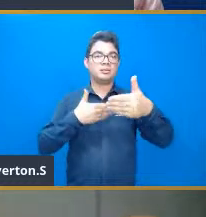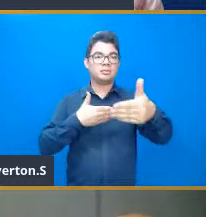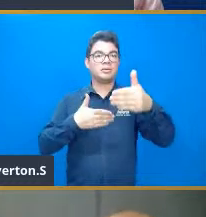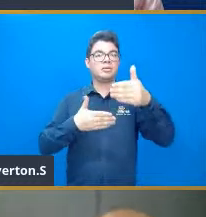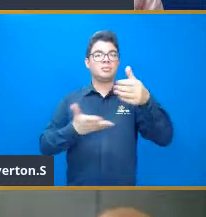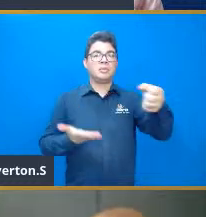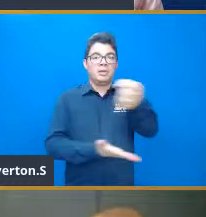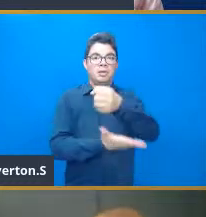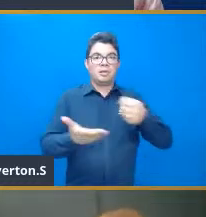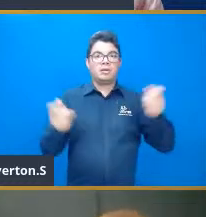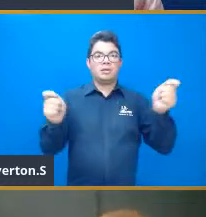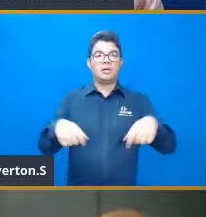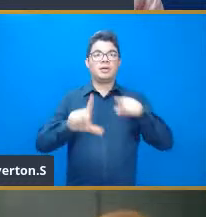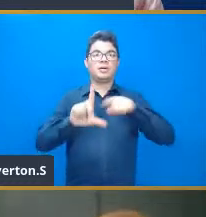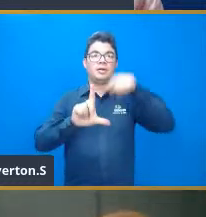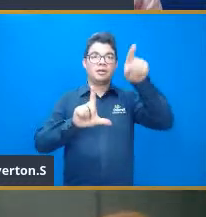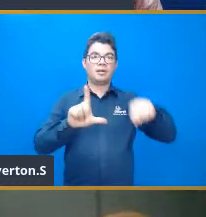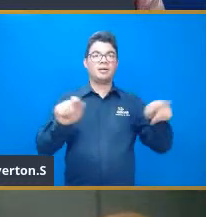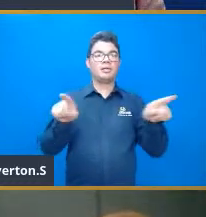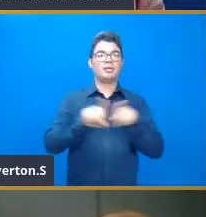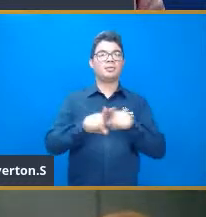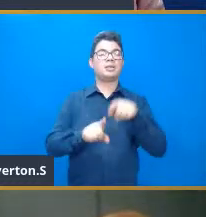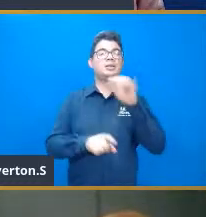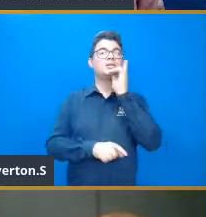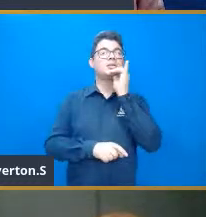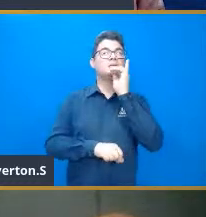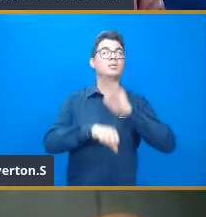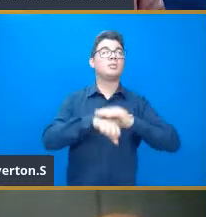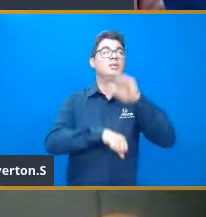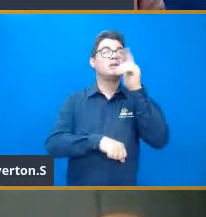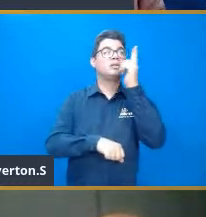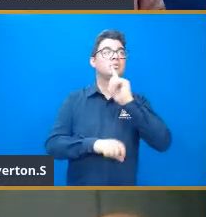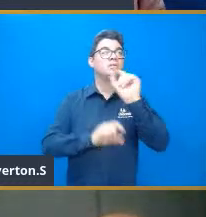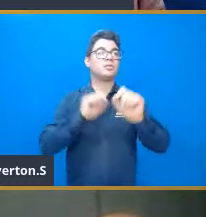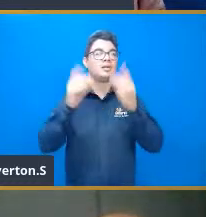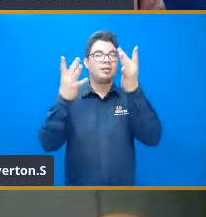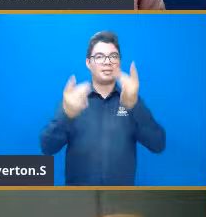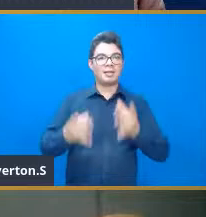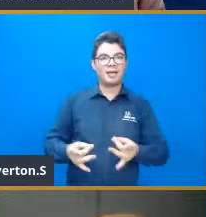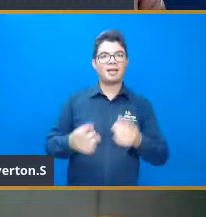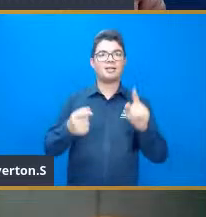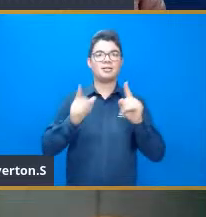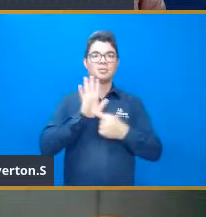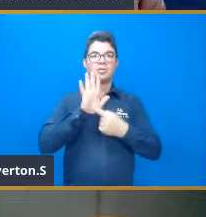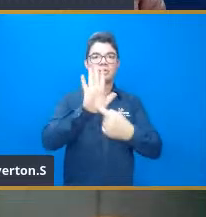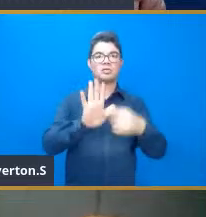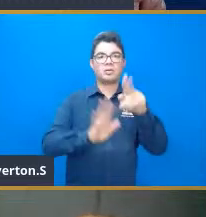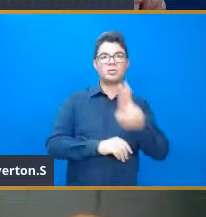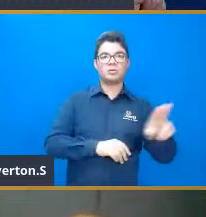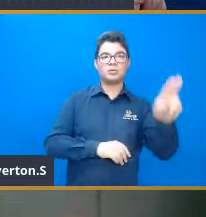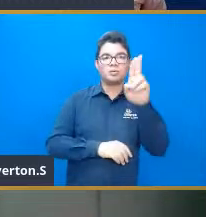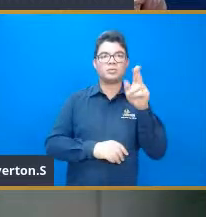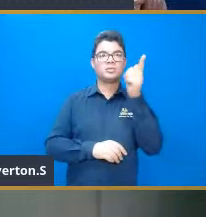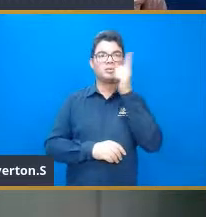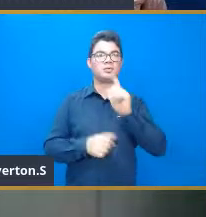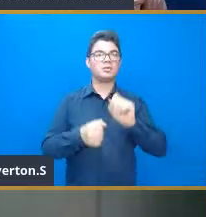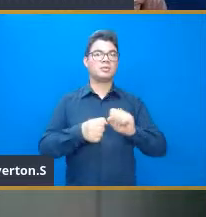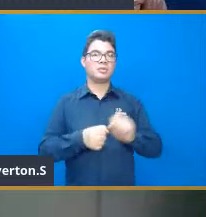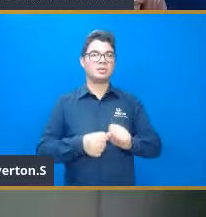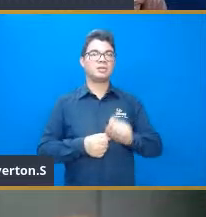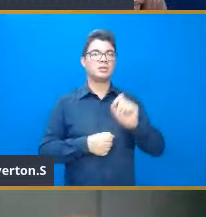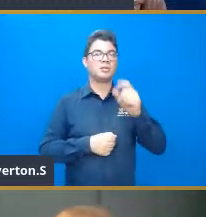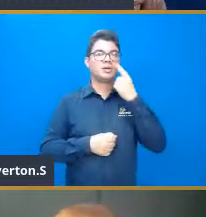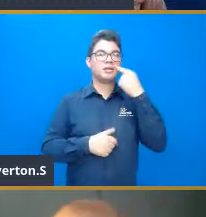elevada a nossa variável, a gente vai ter mais um exemplo ali, com mais detalhes em relação ao uso da função exponencial, mas assim, se a gente